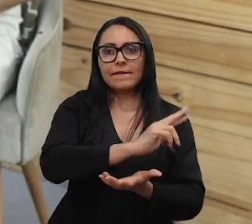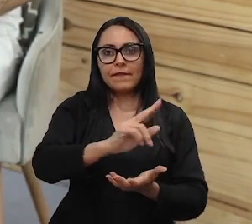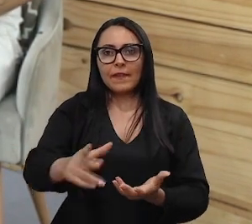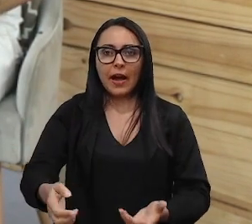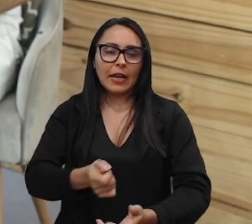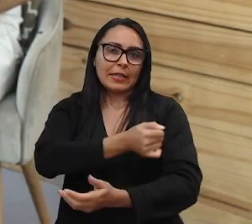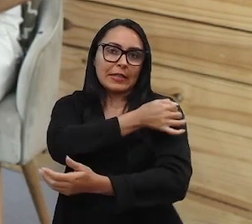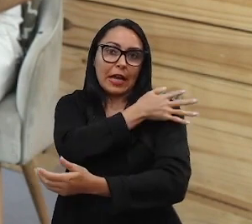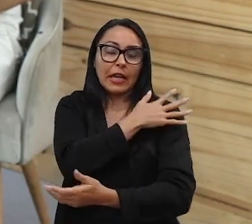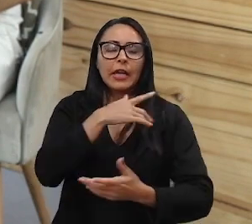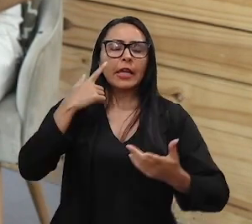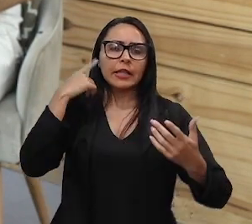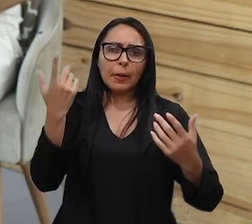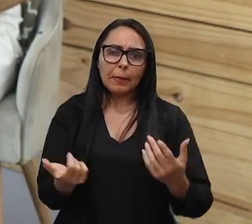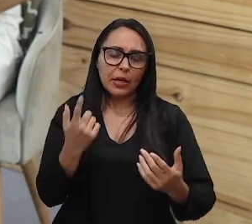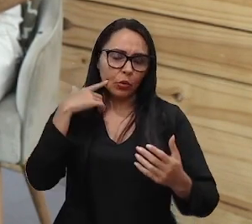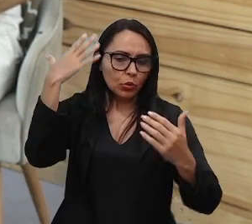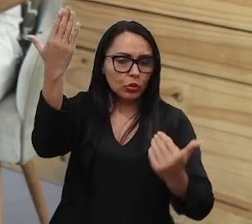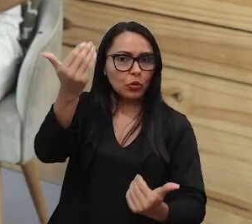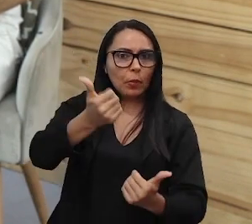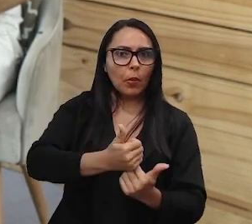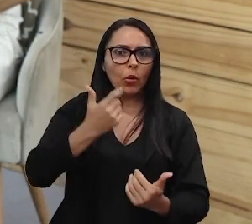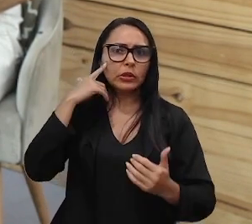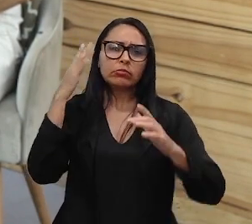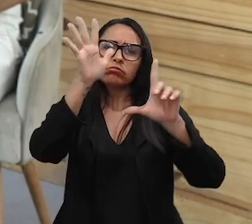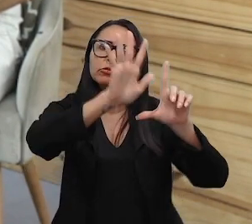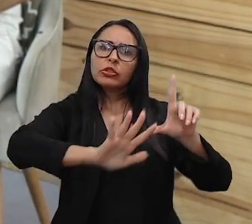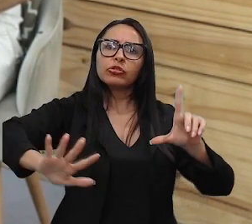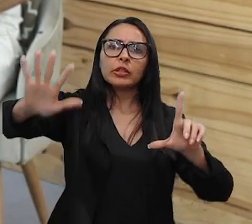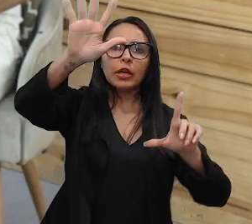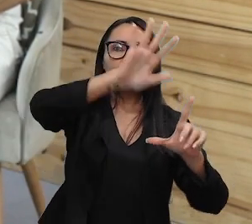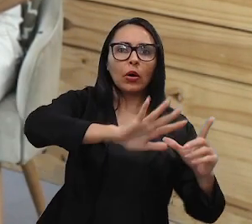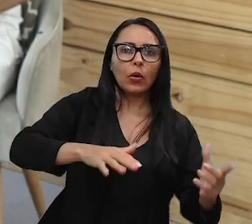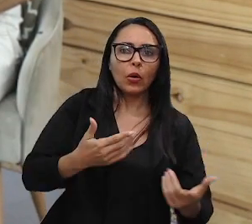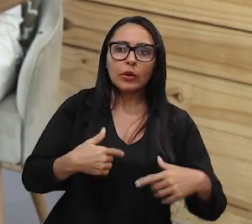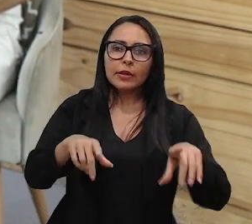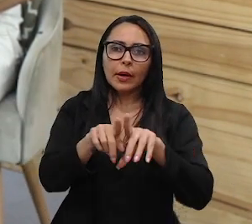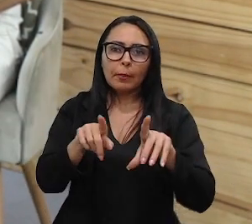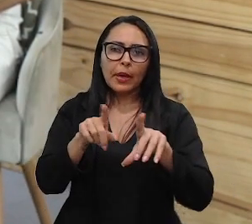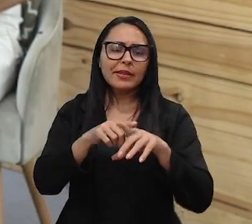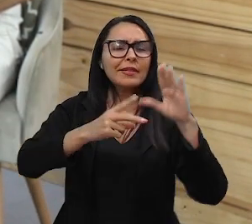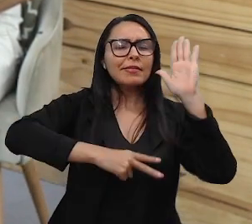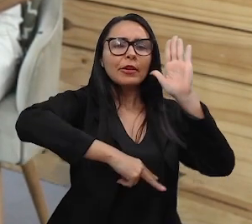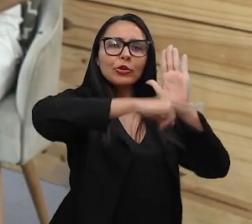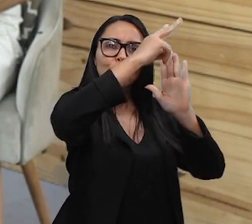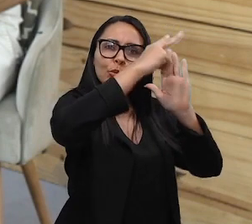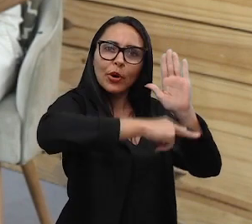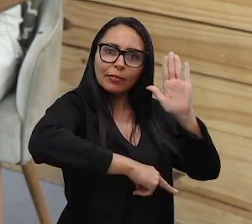tecnologias, com suportes digitais, você poupar o esforço de pesquisa, de leitura,